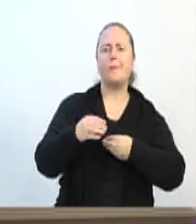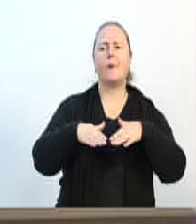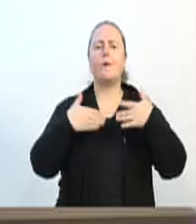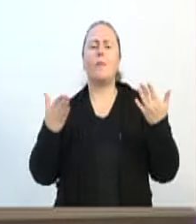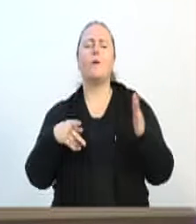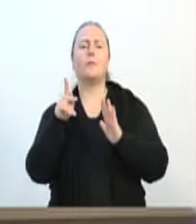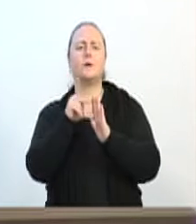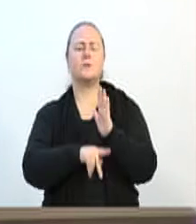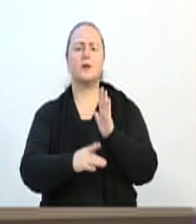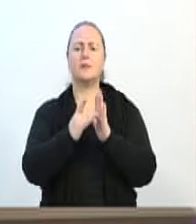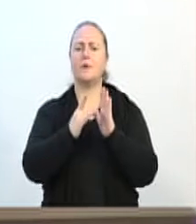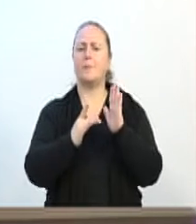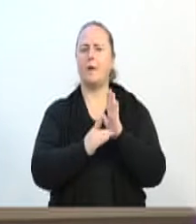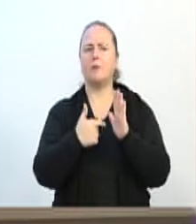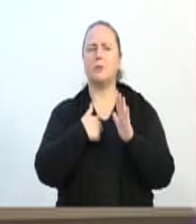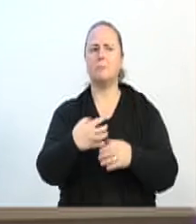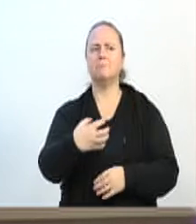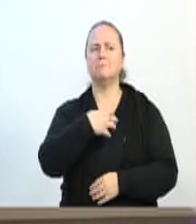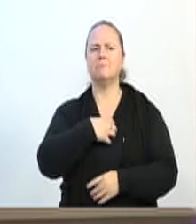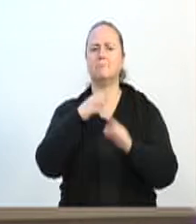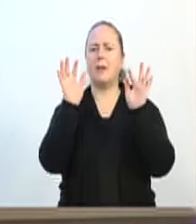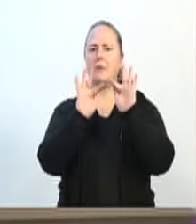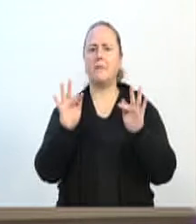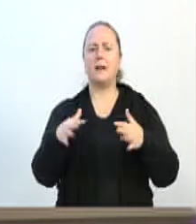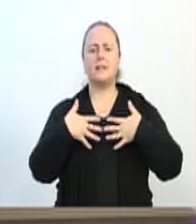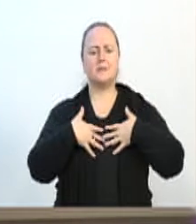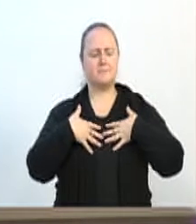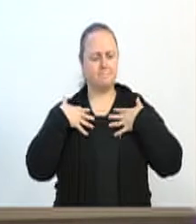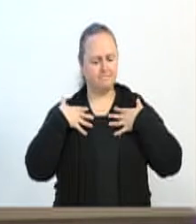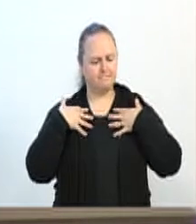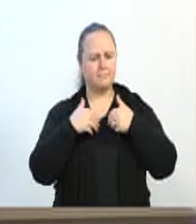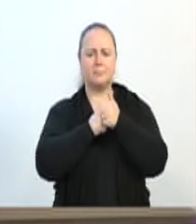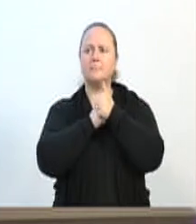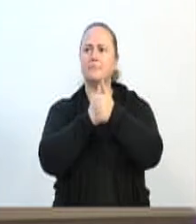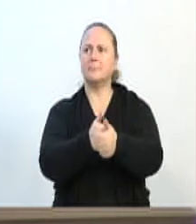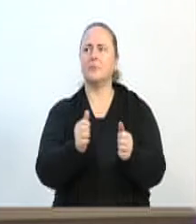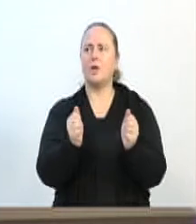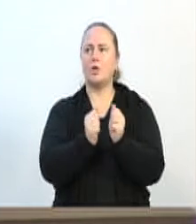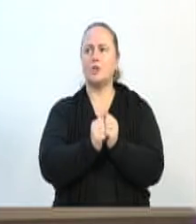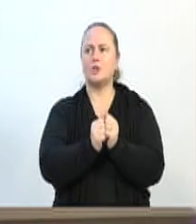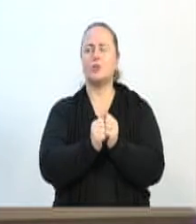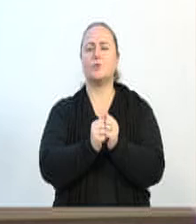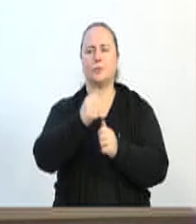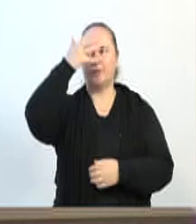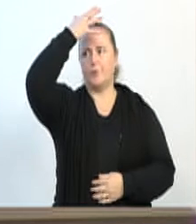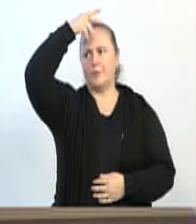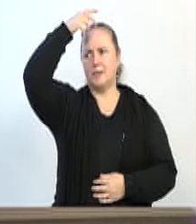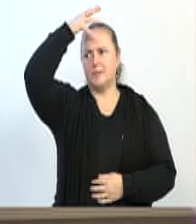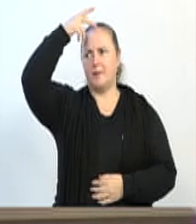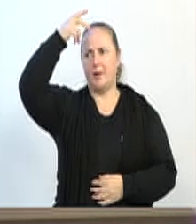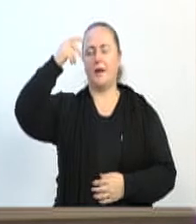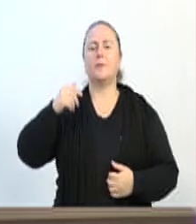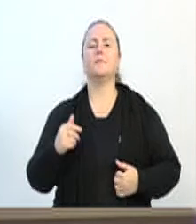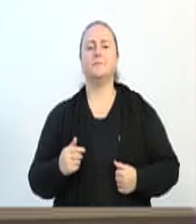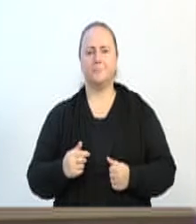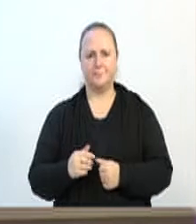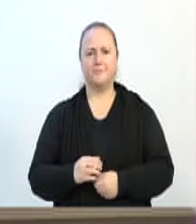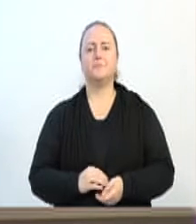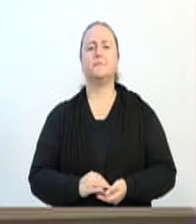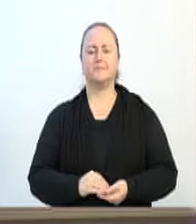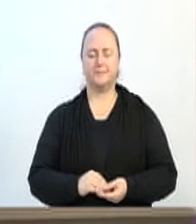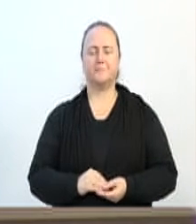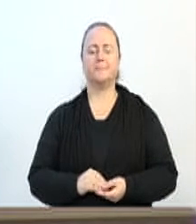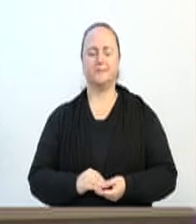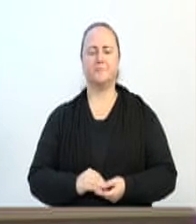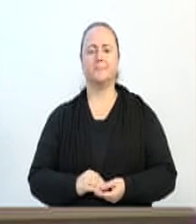são as pautas. E eu fiquei muito feliz, me senti honrada de acompanhar o deputado Ismael na prestação